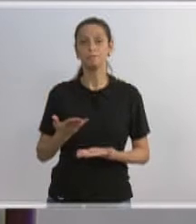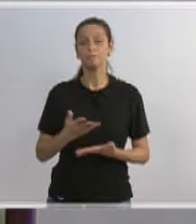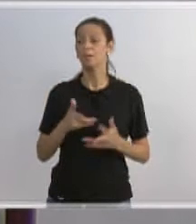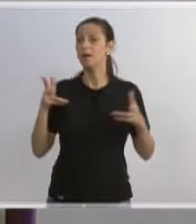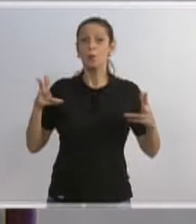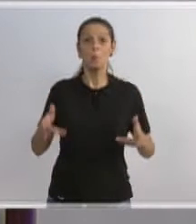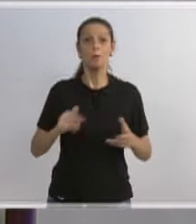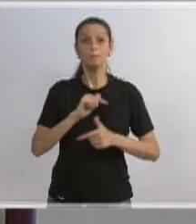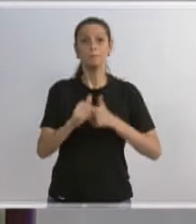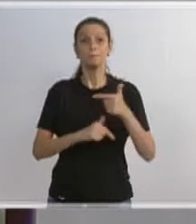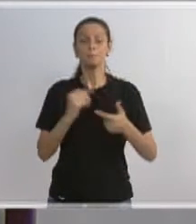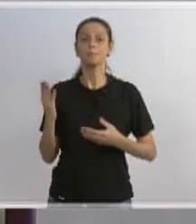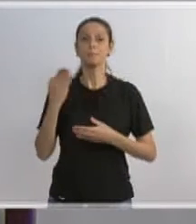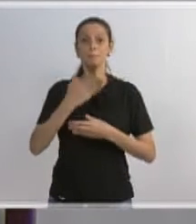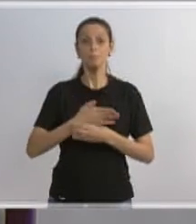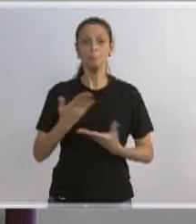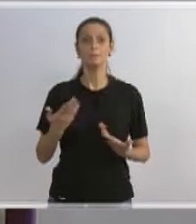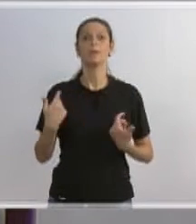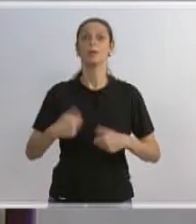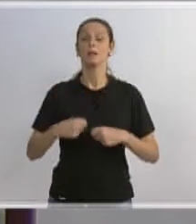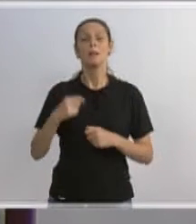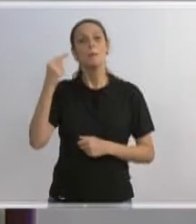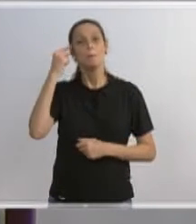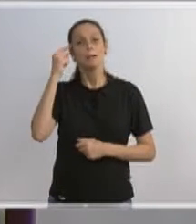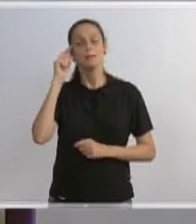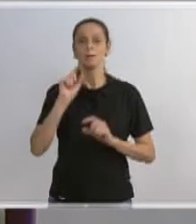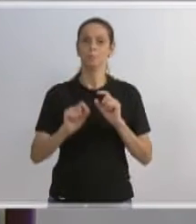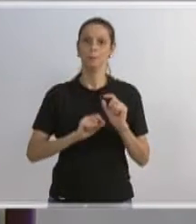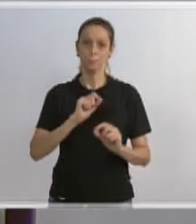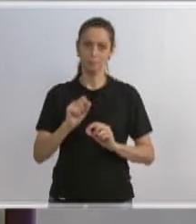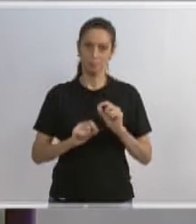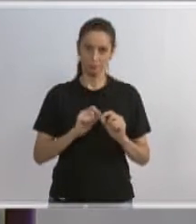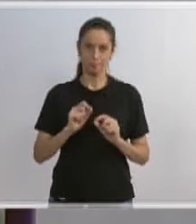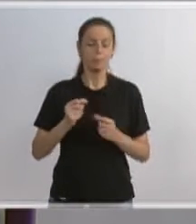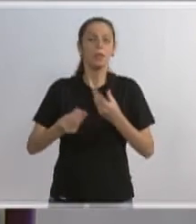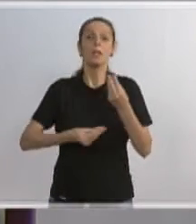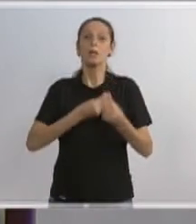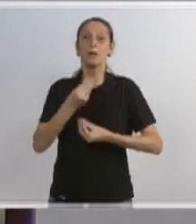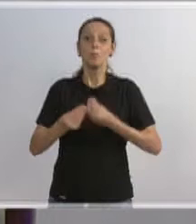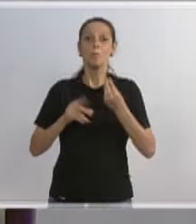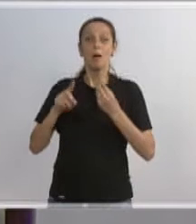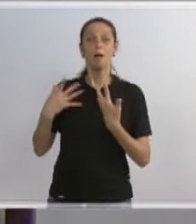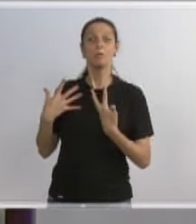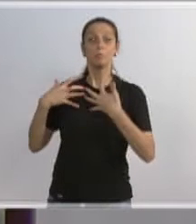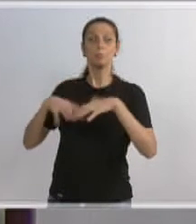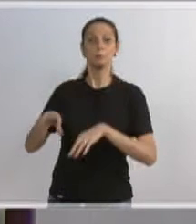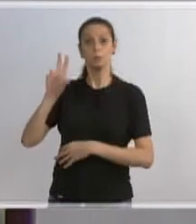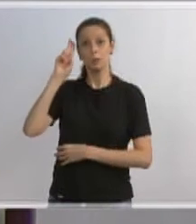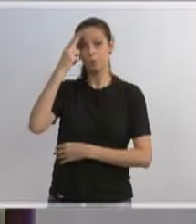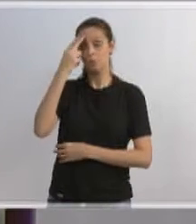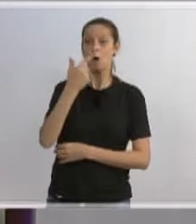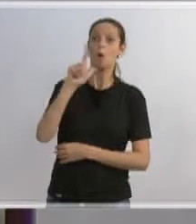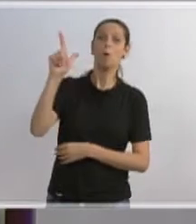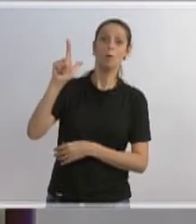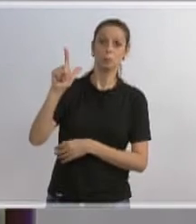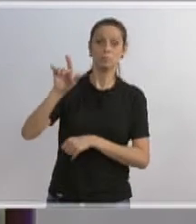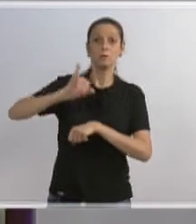taxista? Então, nós temos que procurar entender como é o funcionamento do Uber nas grandes capitais.